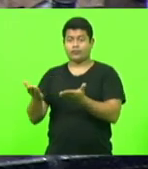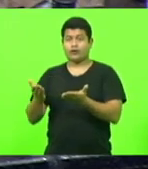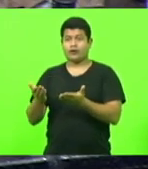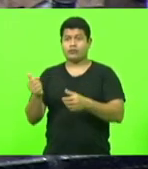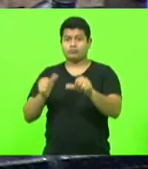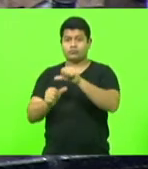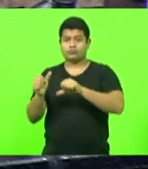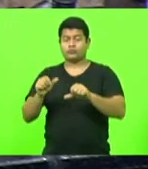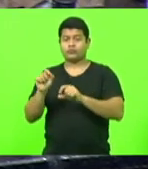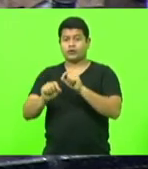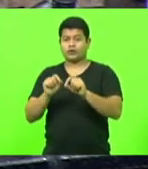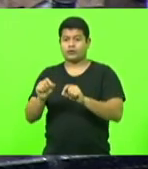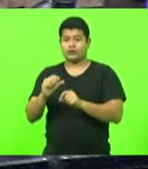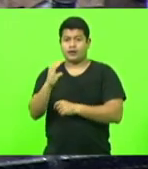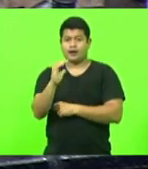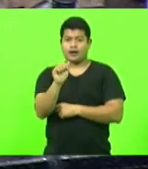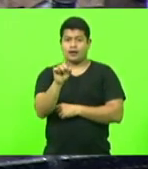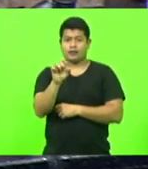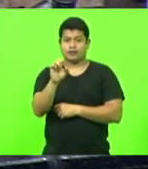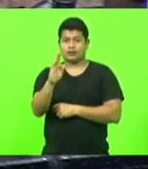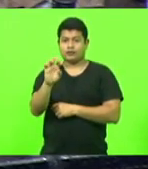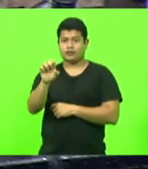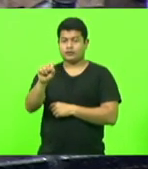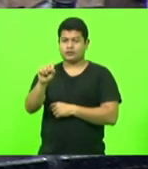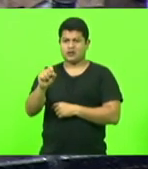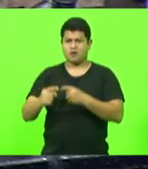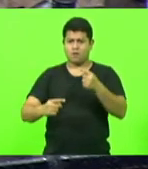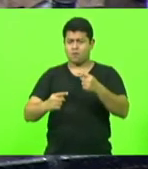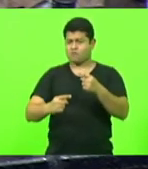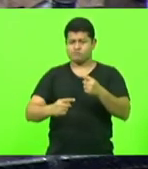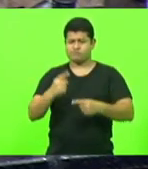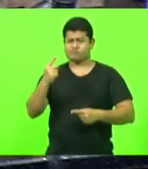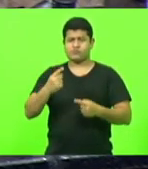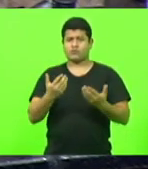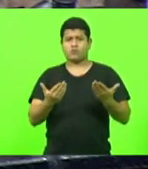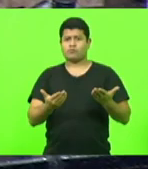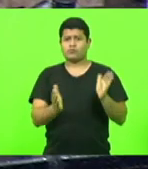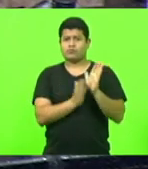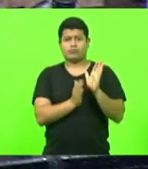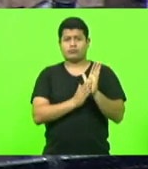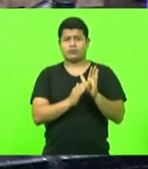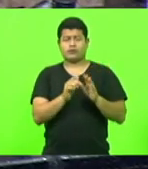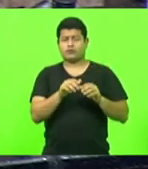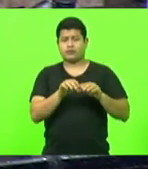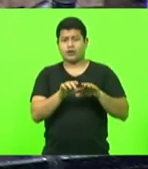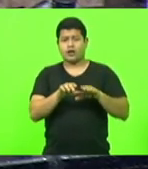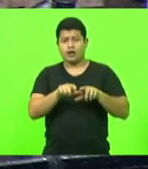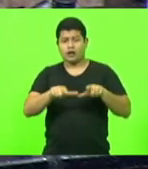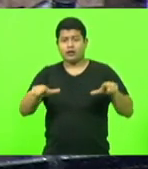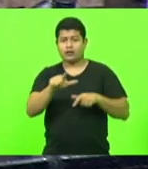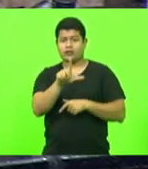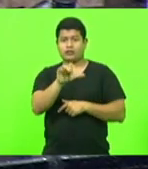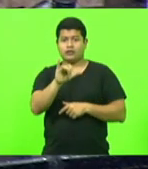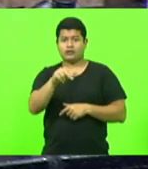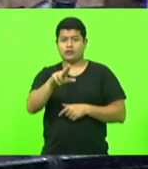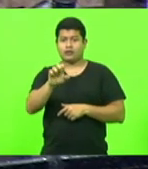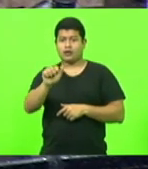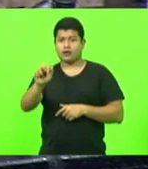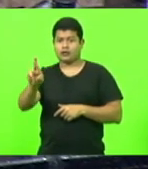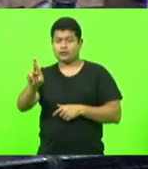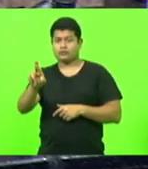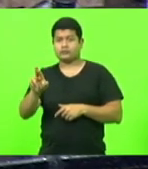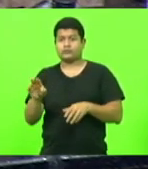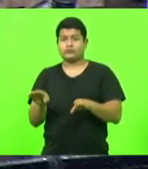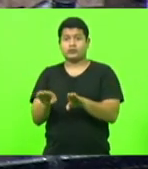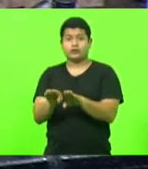dos cadetes. Então, não tem nada a ver com a nossa proposta da linear. Tem uma emenda do Ivan Nats, que só mexe